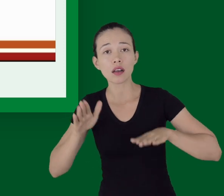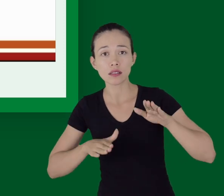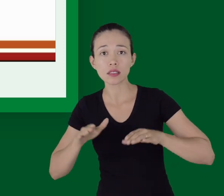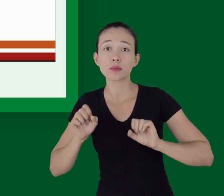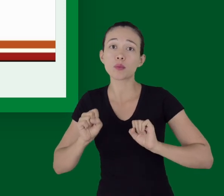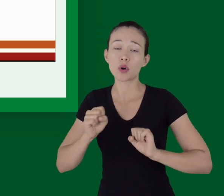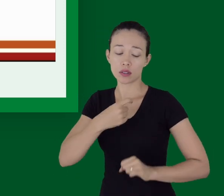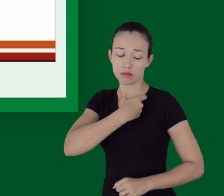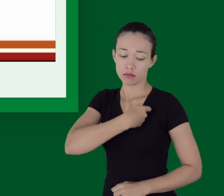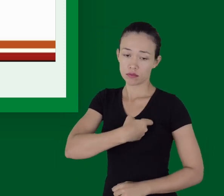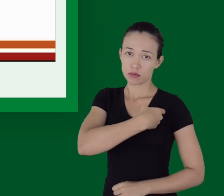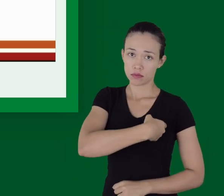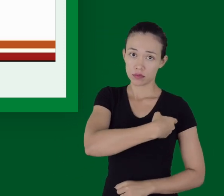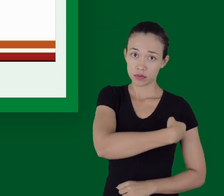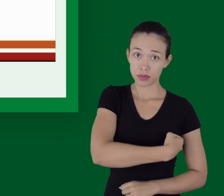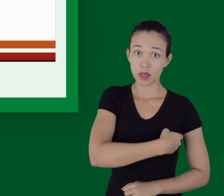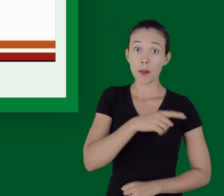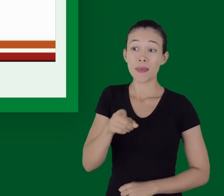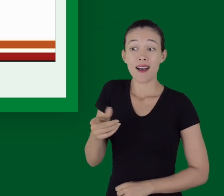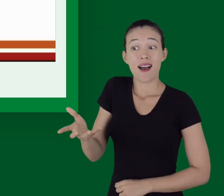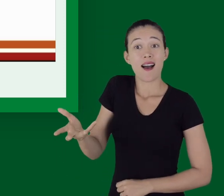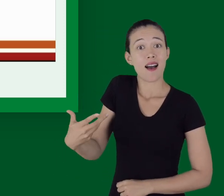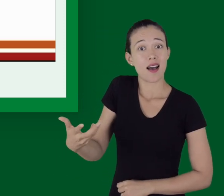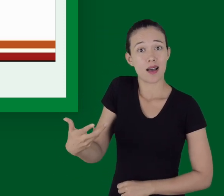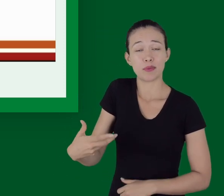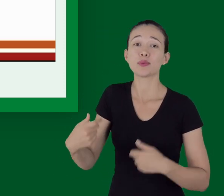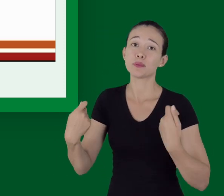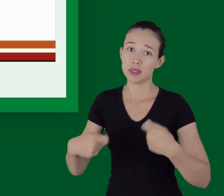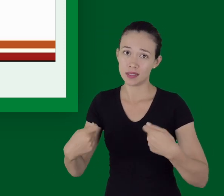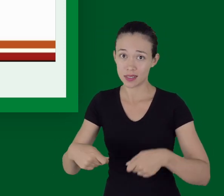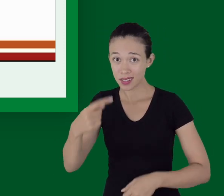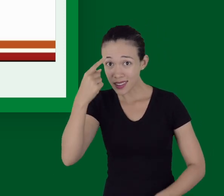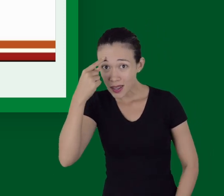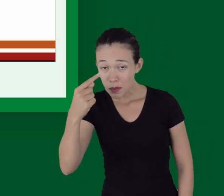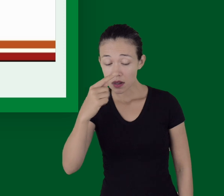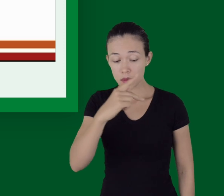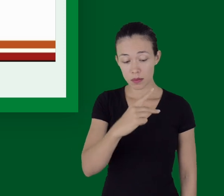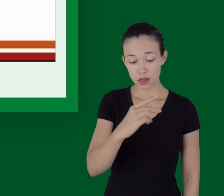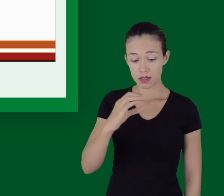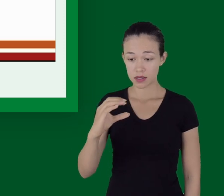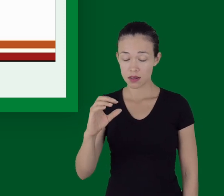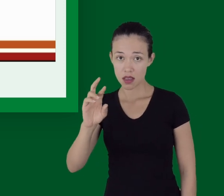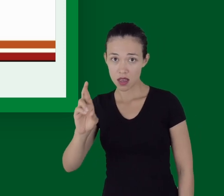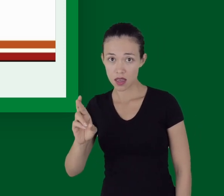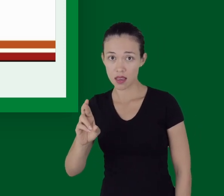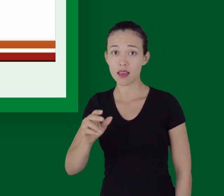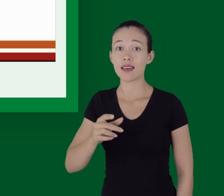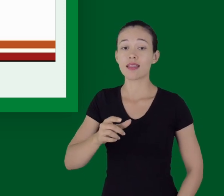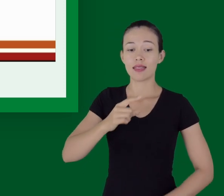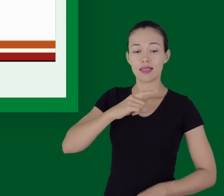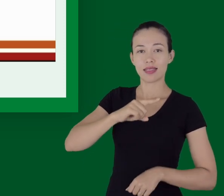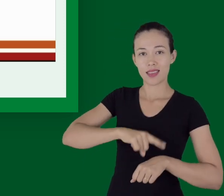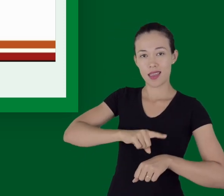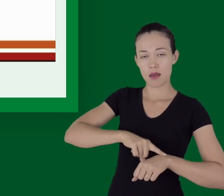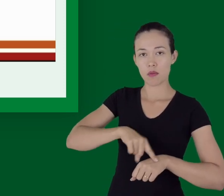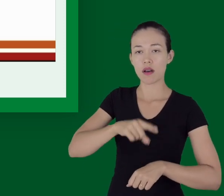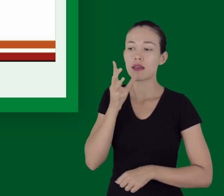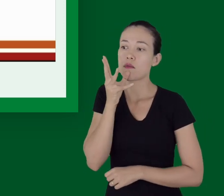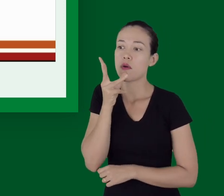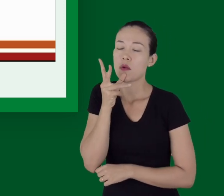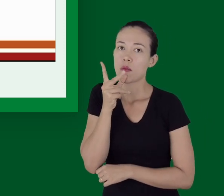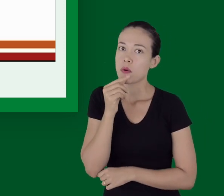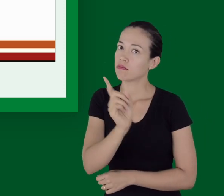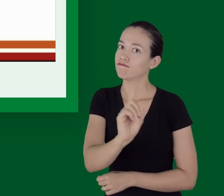pode ser necessário fazer a tricotomia, desde que não atrase o atendimento. A gente tem que lembrar que, na PCR, a gente não pode